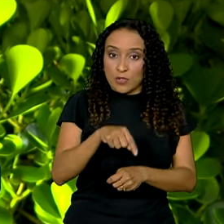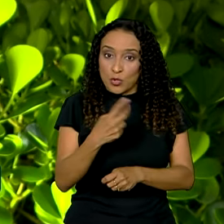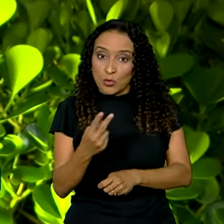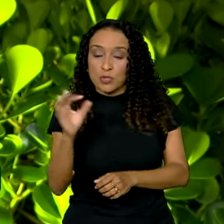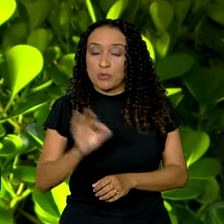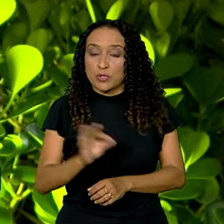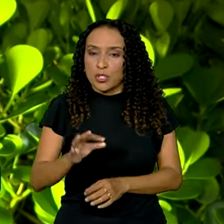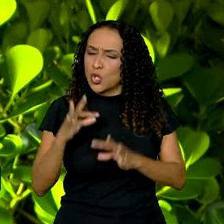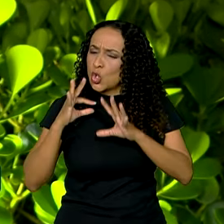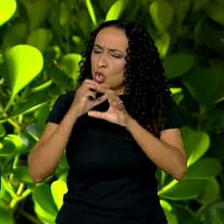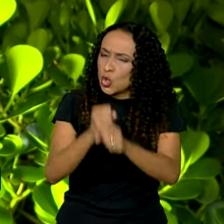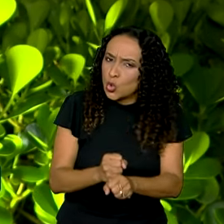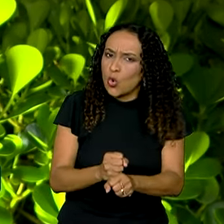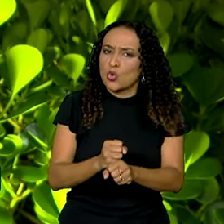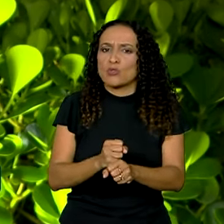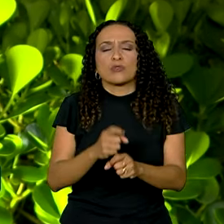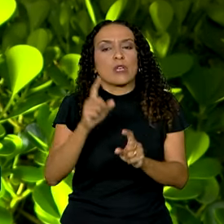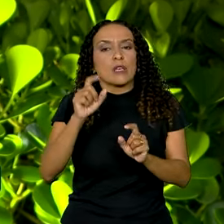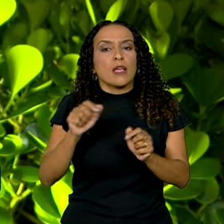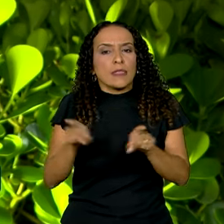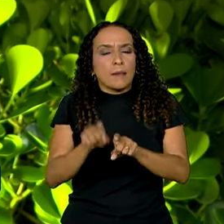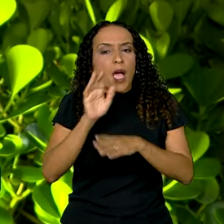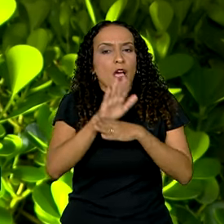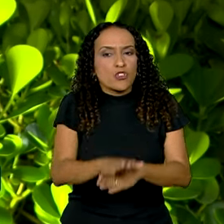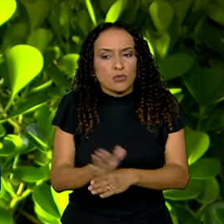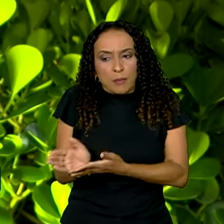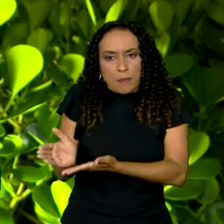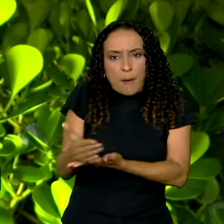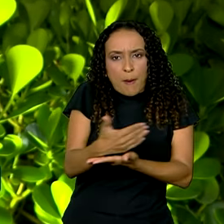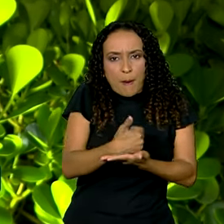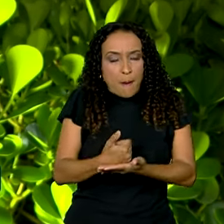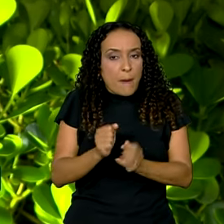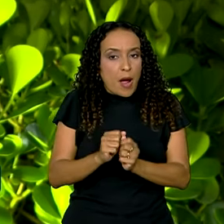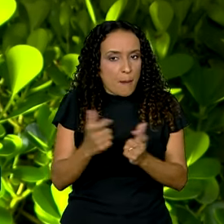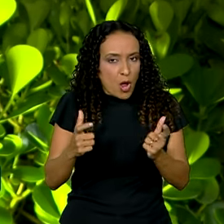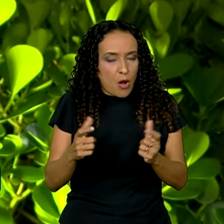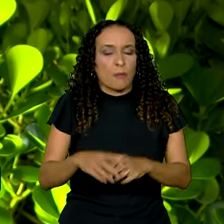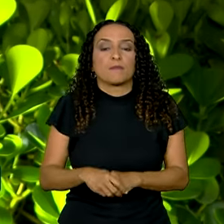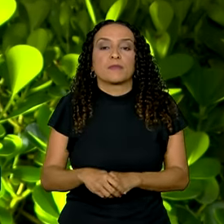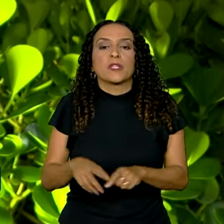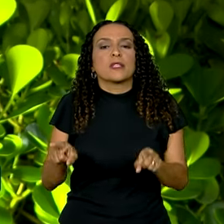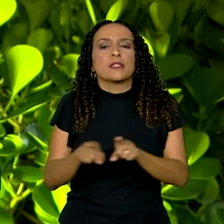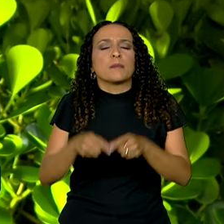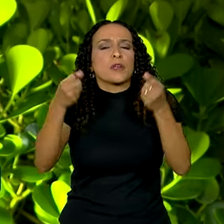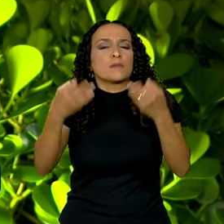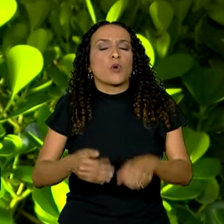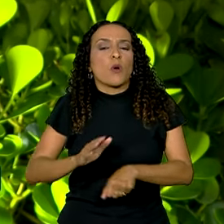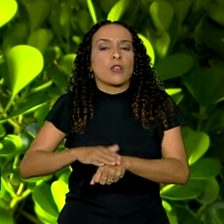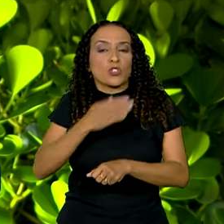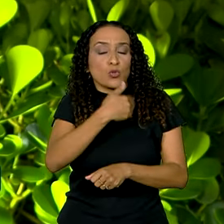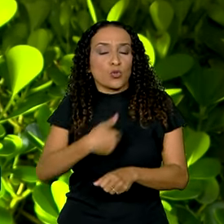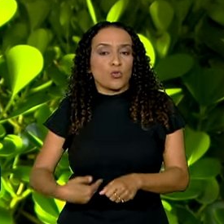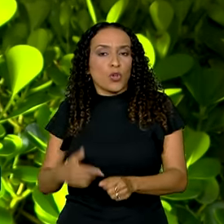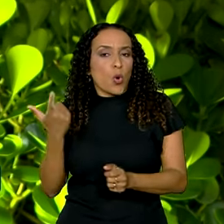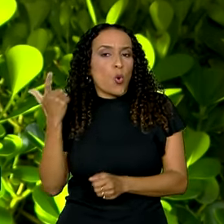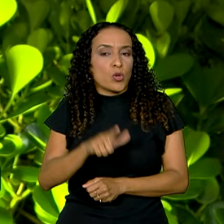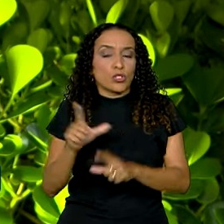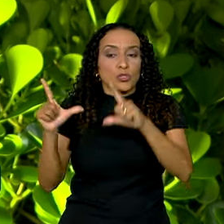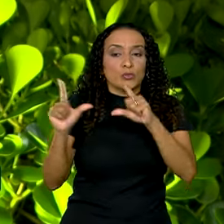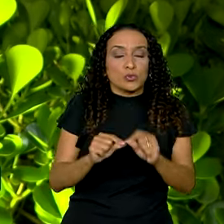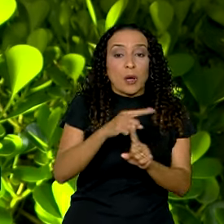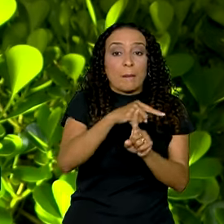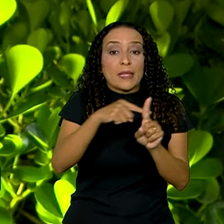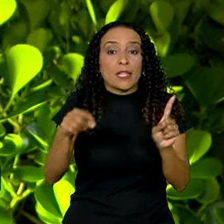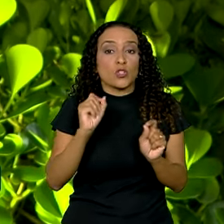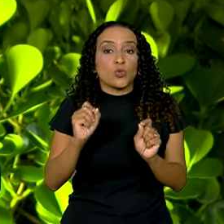esses fatores ajudam também a aumentar a arrecadação. O ministro citou ainda uma ação do governo que conseguiu reduzir pela